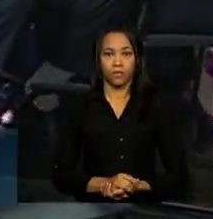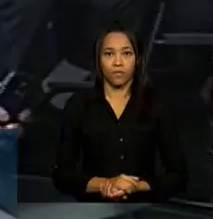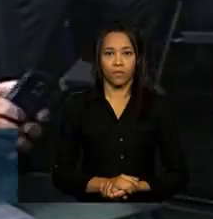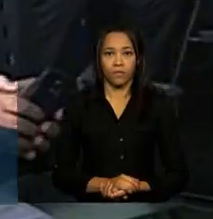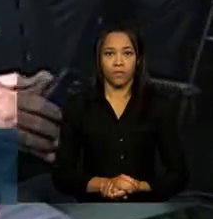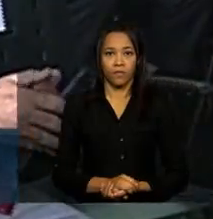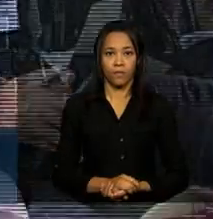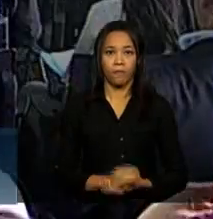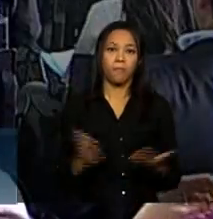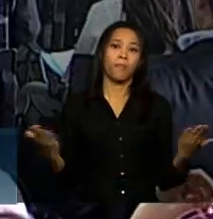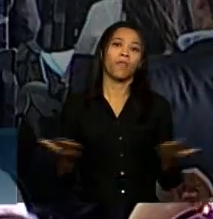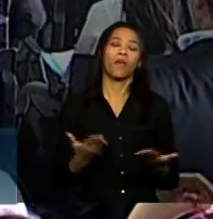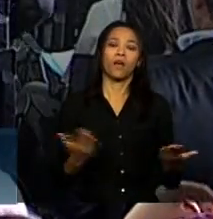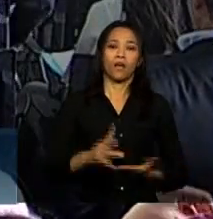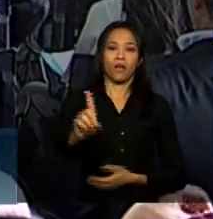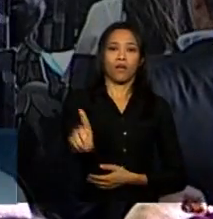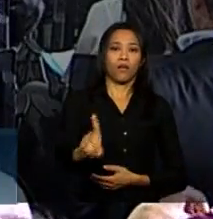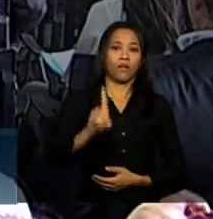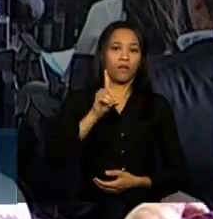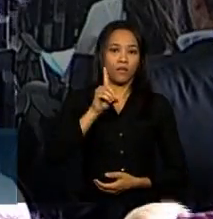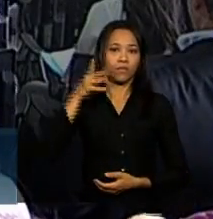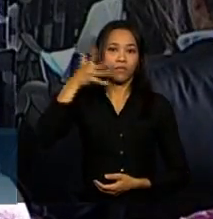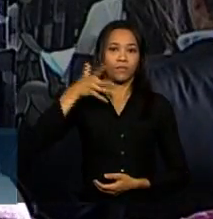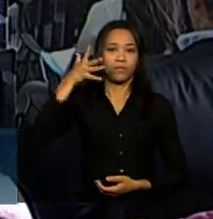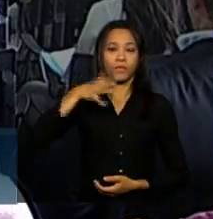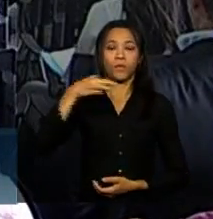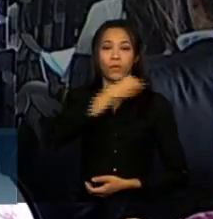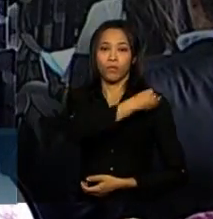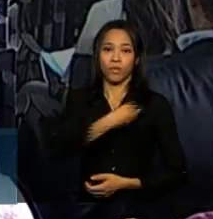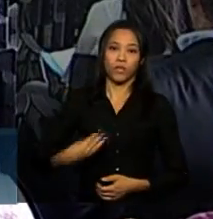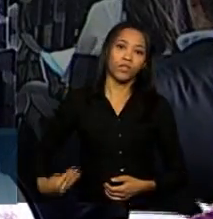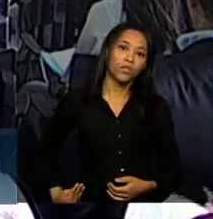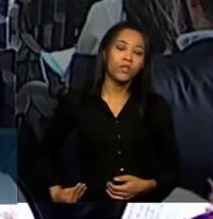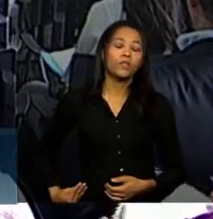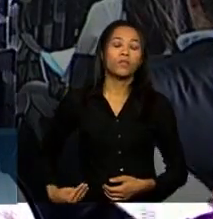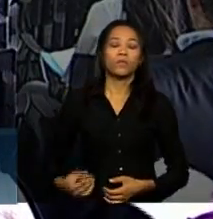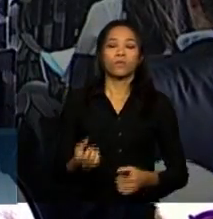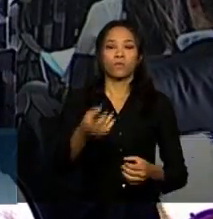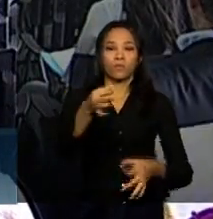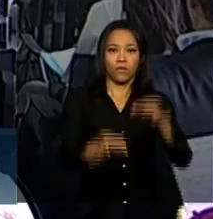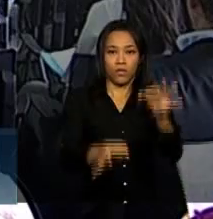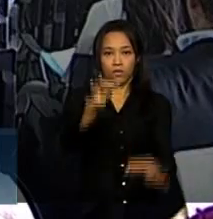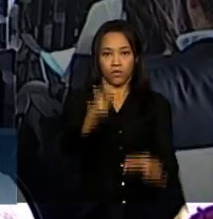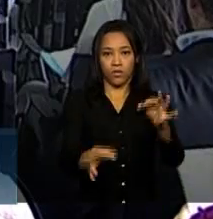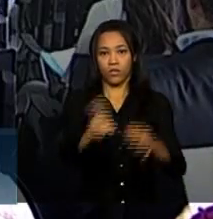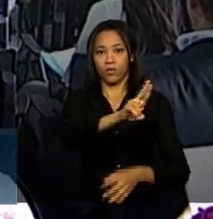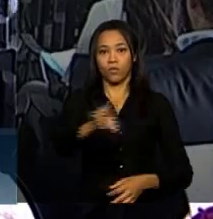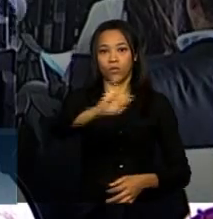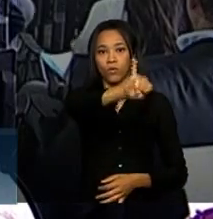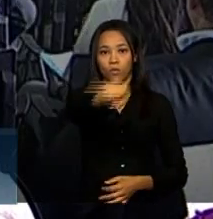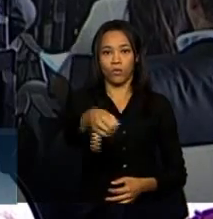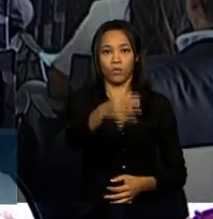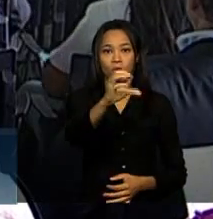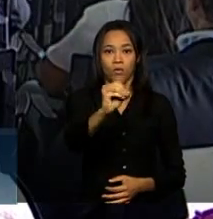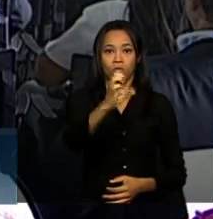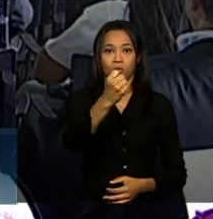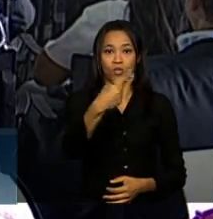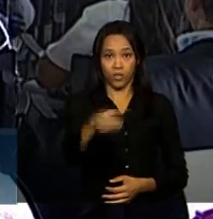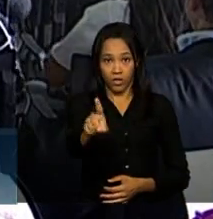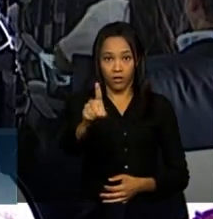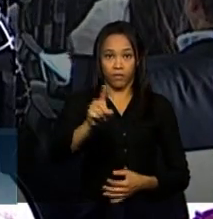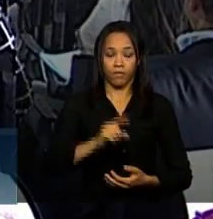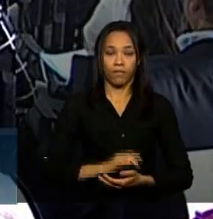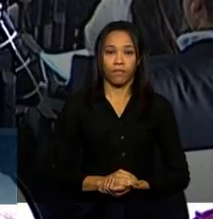ouviremos agora o senhor ministro de Estado da Justiça, José Eduardo Cardoso.